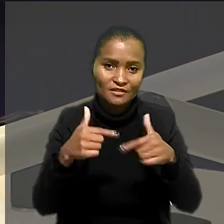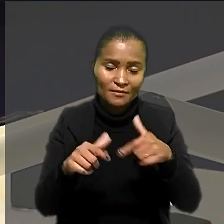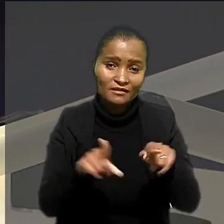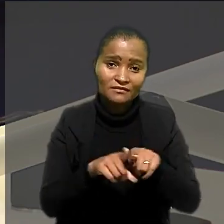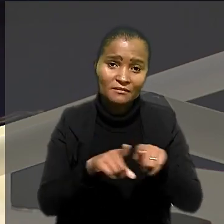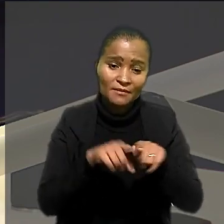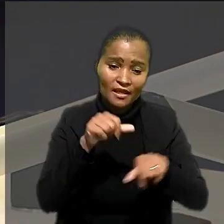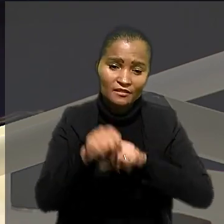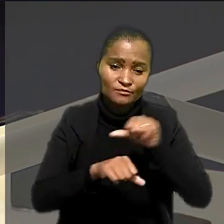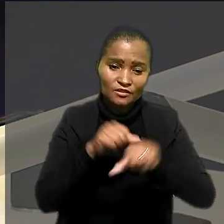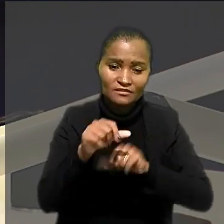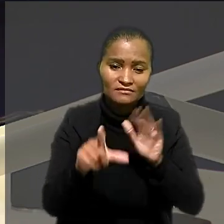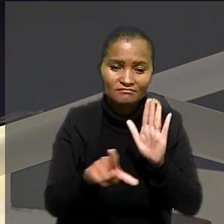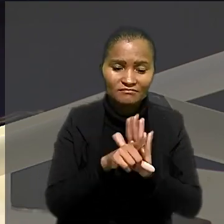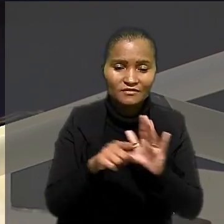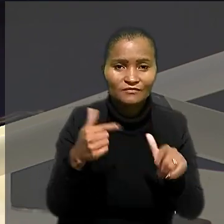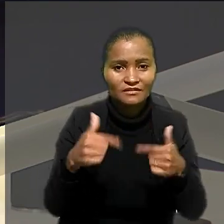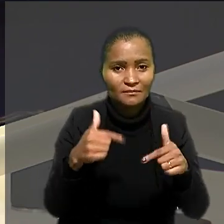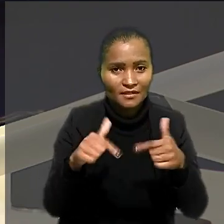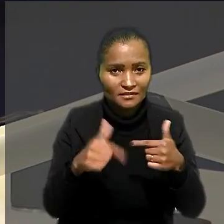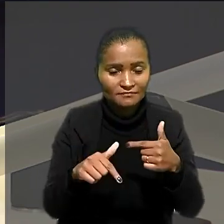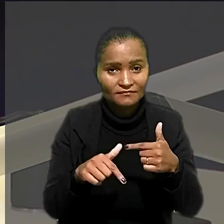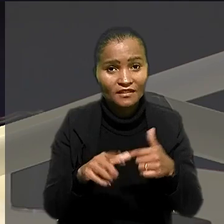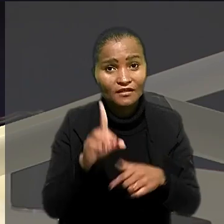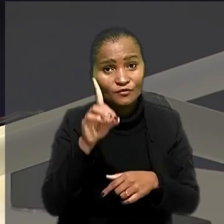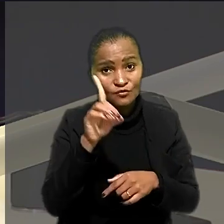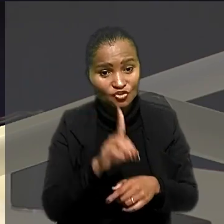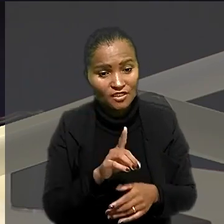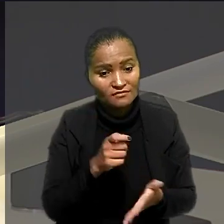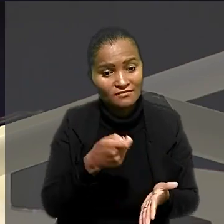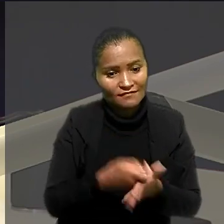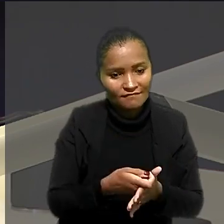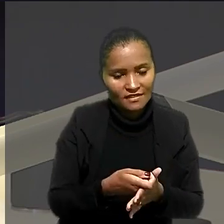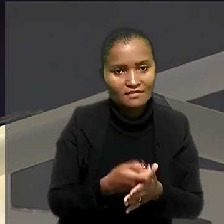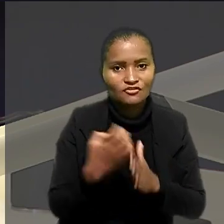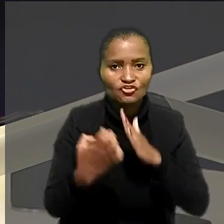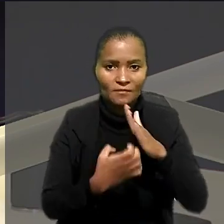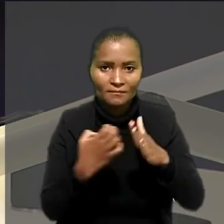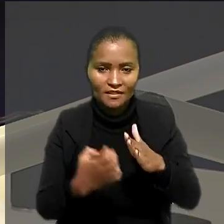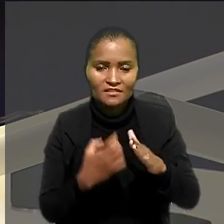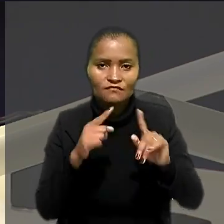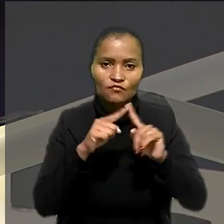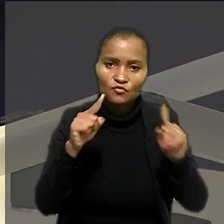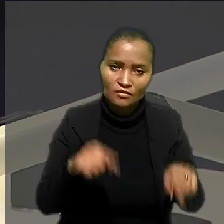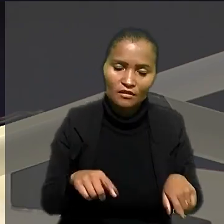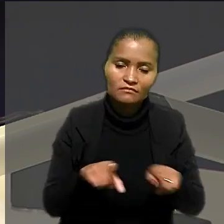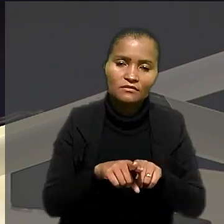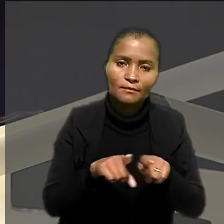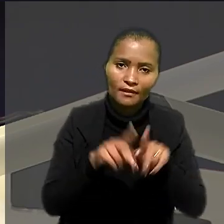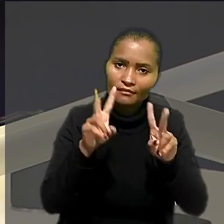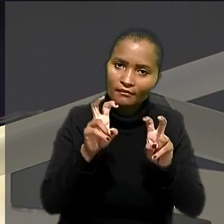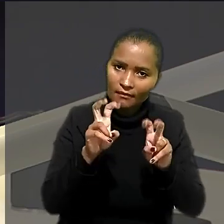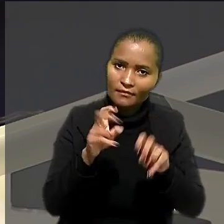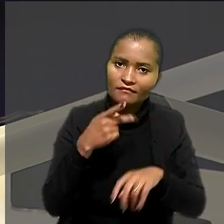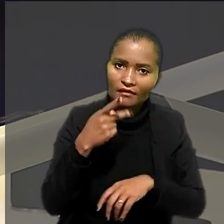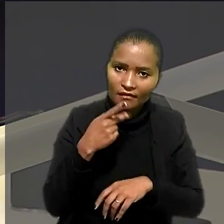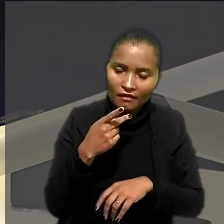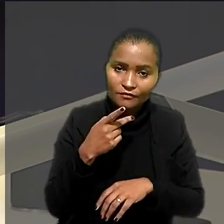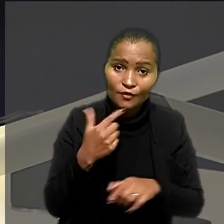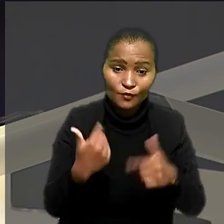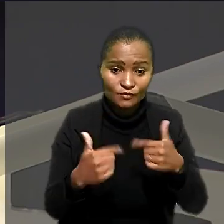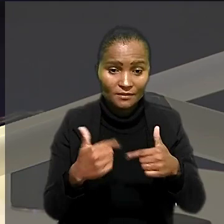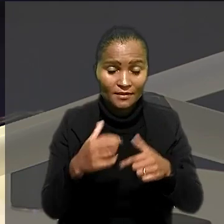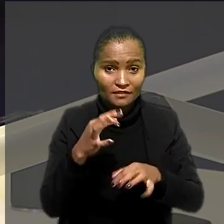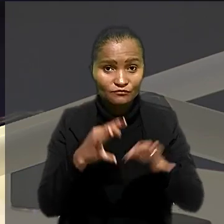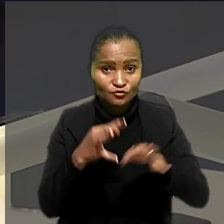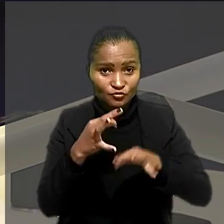Trabalho e às mudanças na legislação trabalhista. Os direitos e deveres de empresas e empregados também serão temas abordados. O